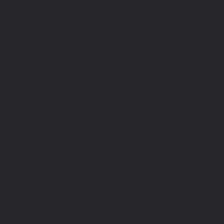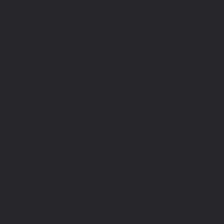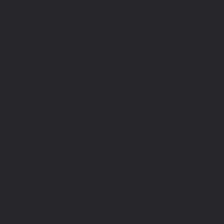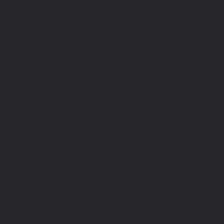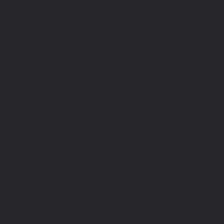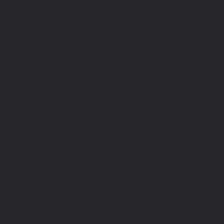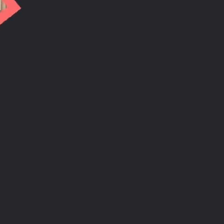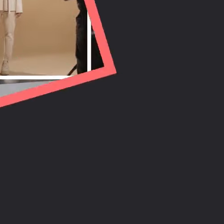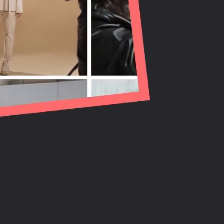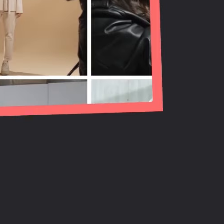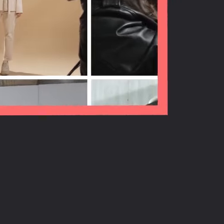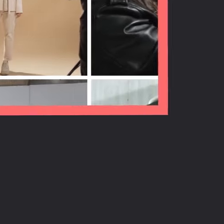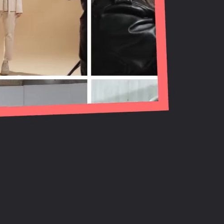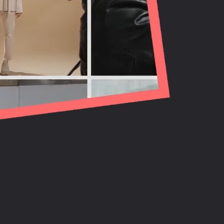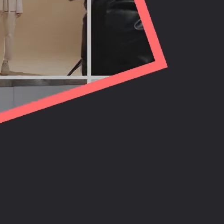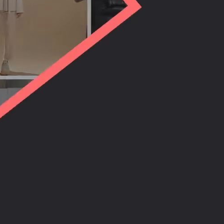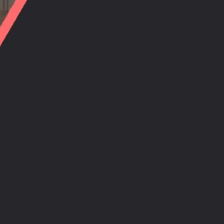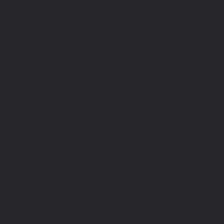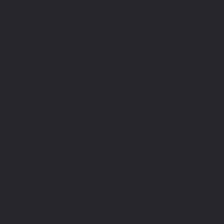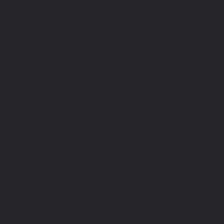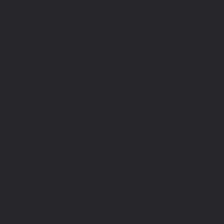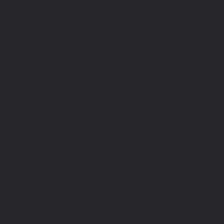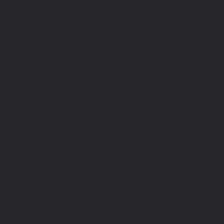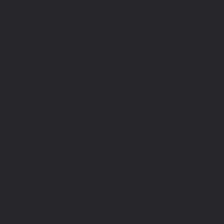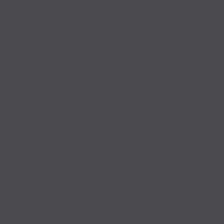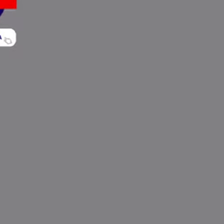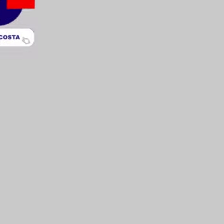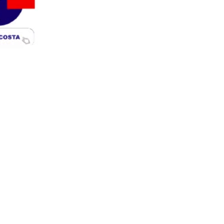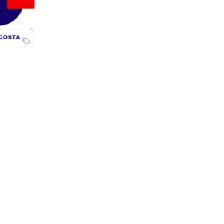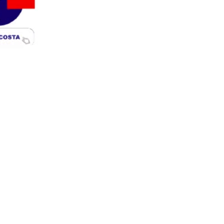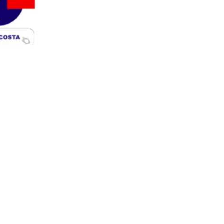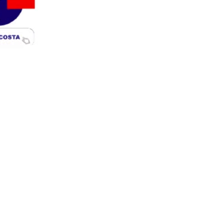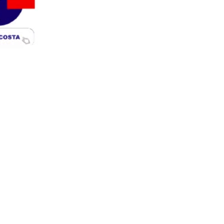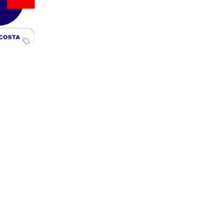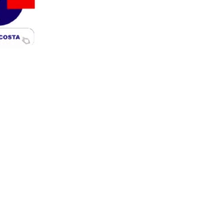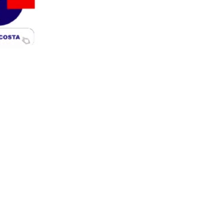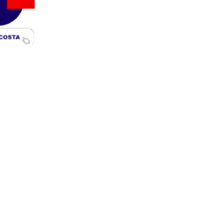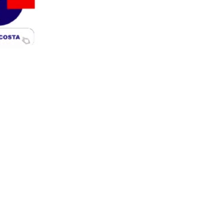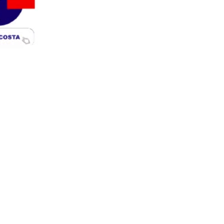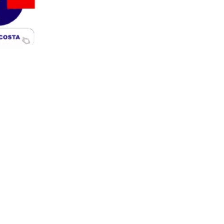Tchau. Tchau. Tchau. Tchau. Tchau.